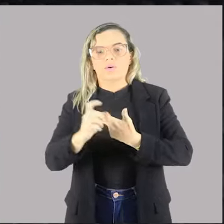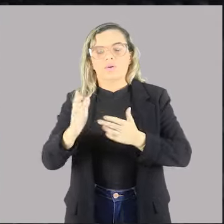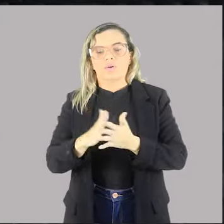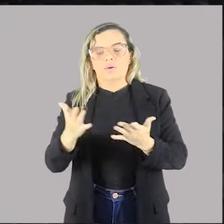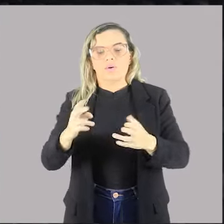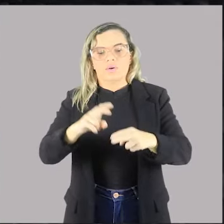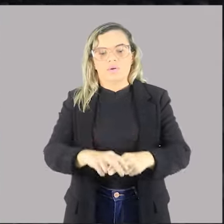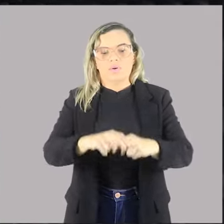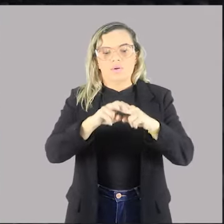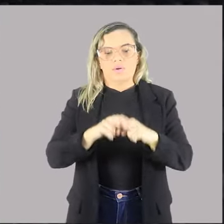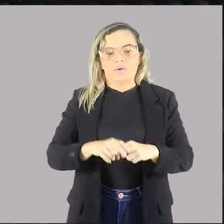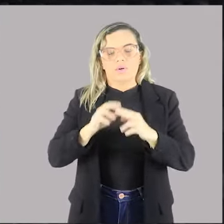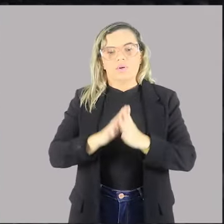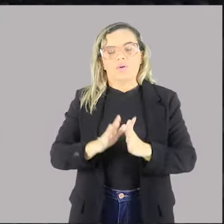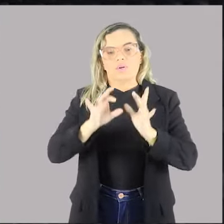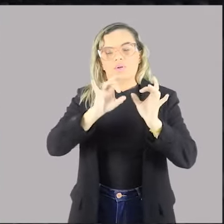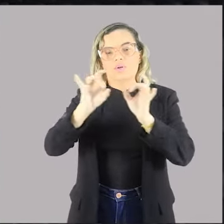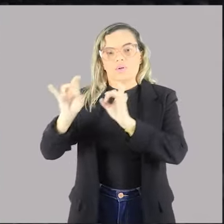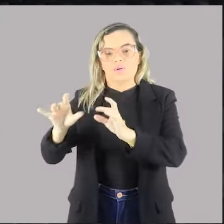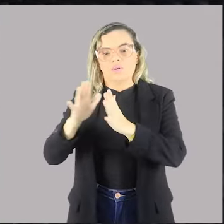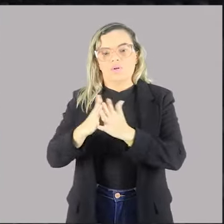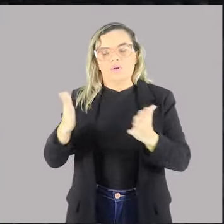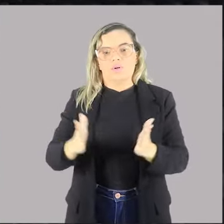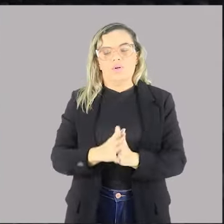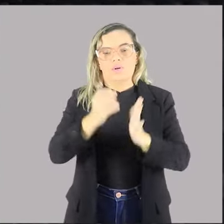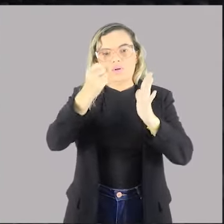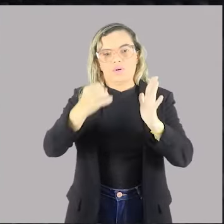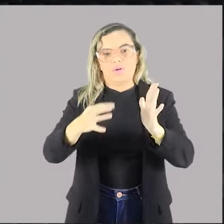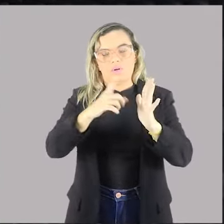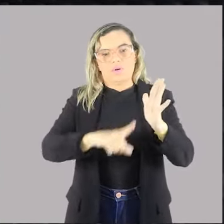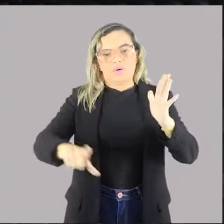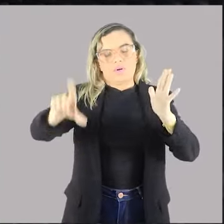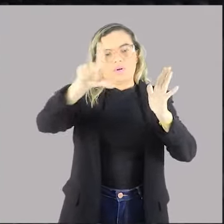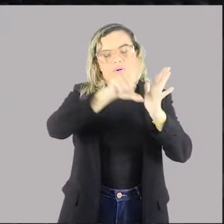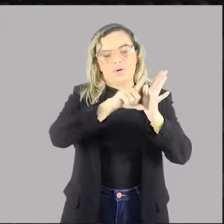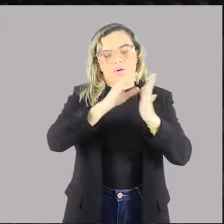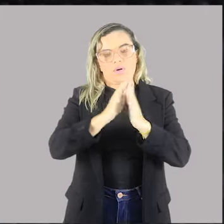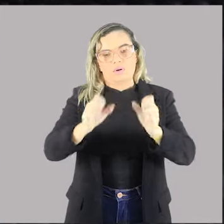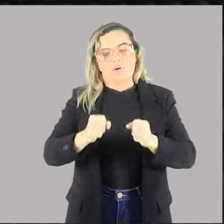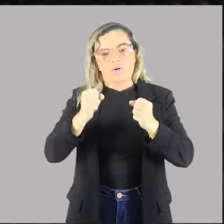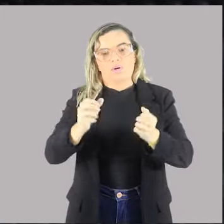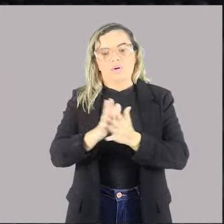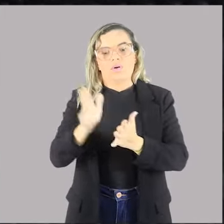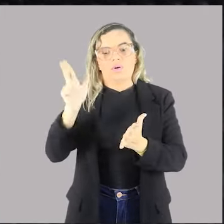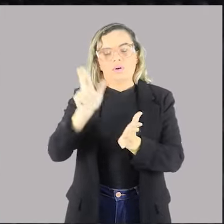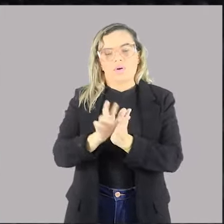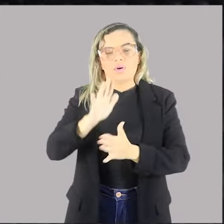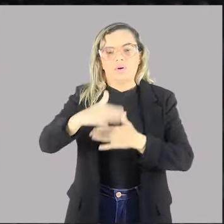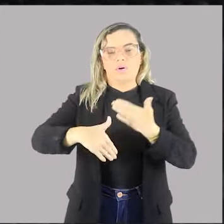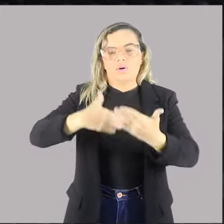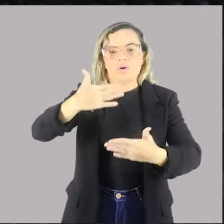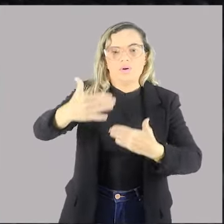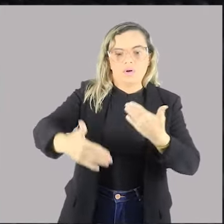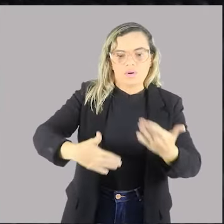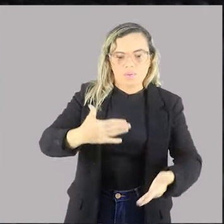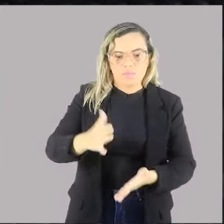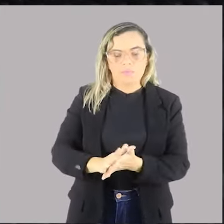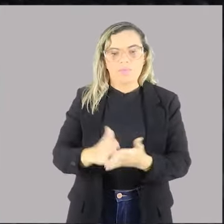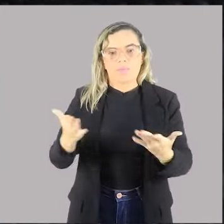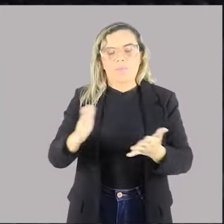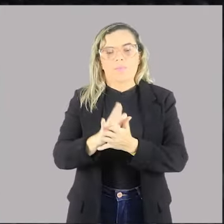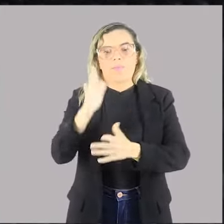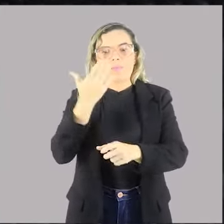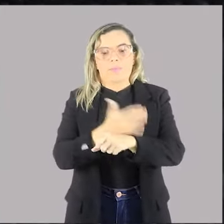portanto, há apenas uma especificação para tornar mais viável o prosseguir da lei, para tornar mais viável